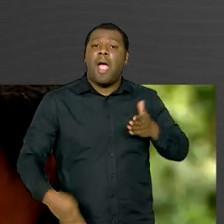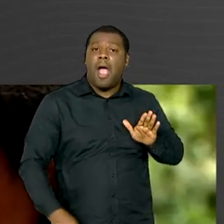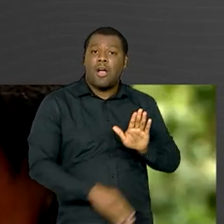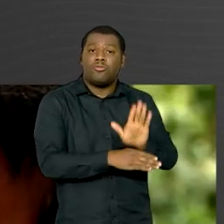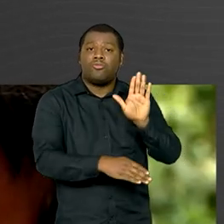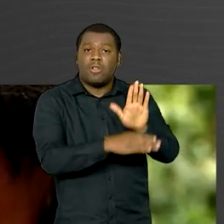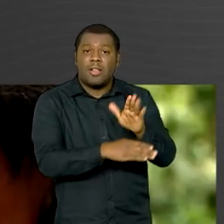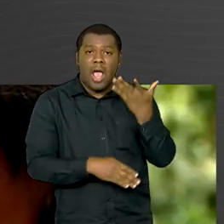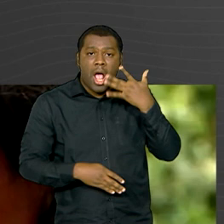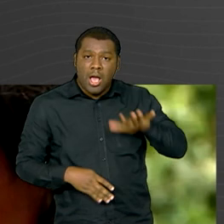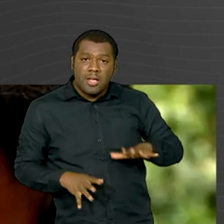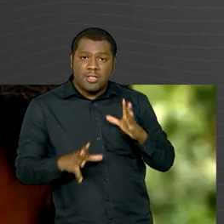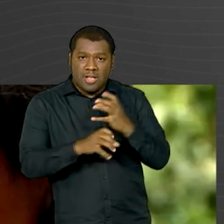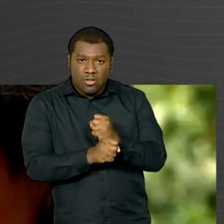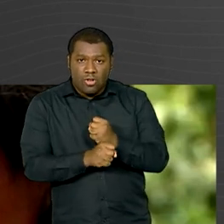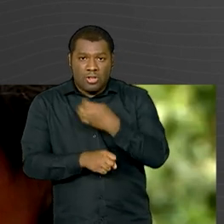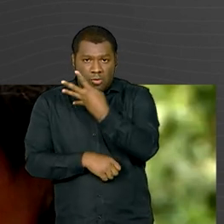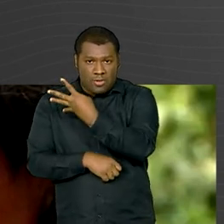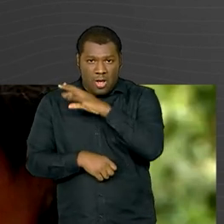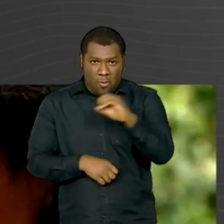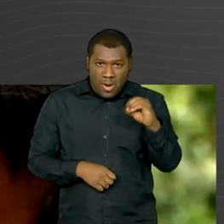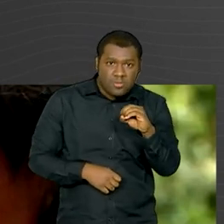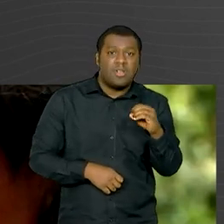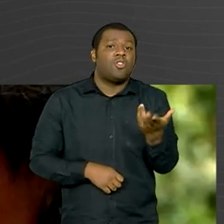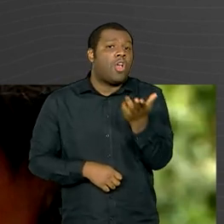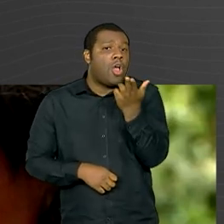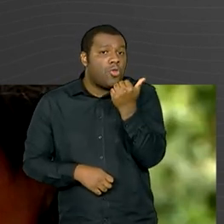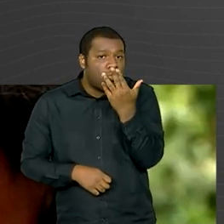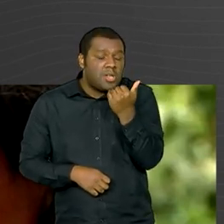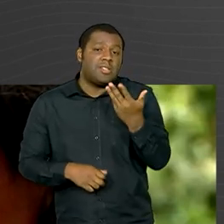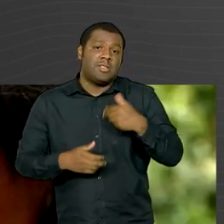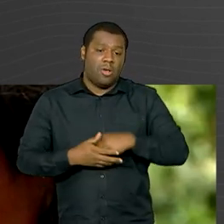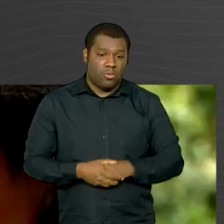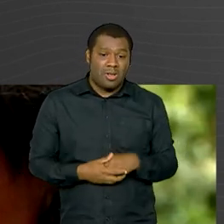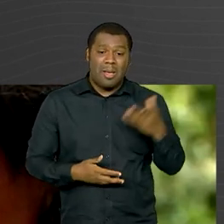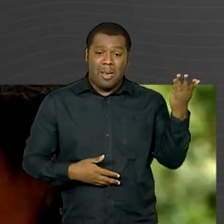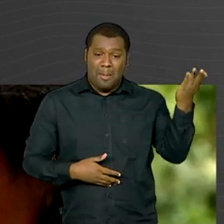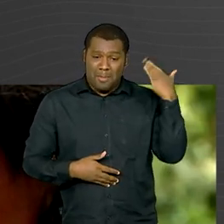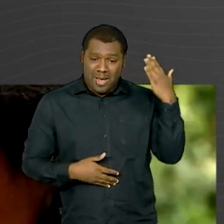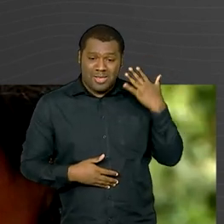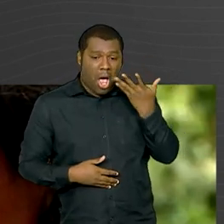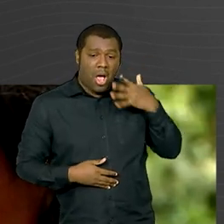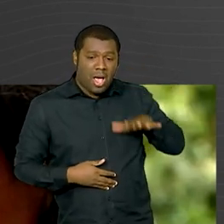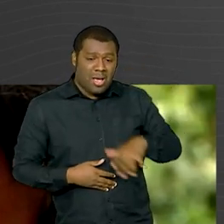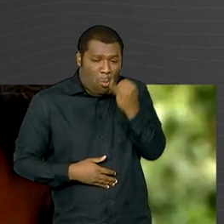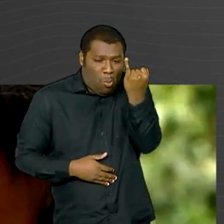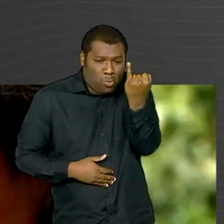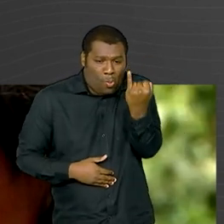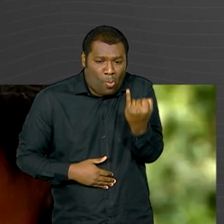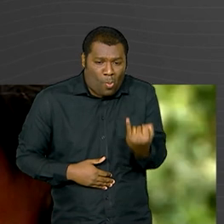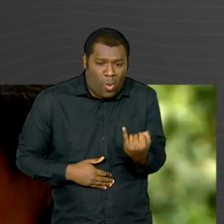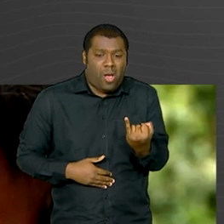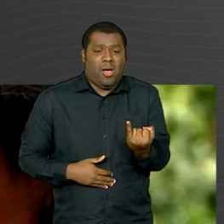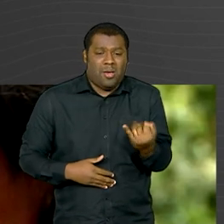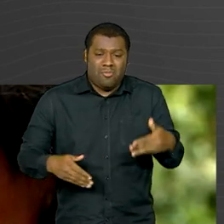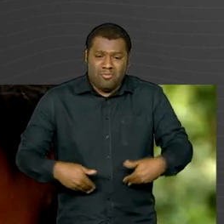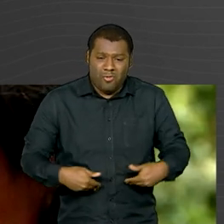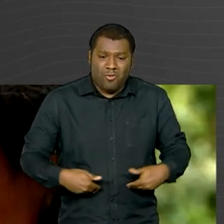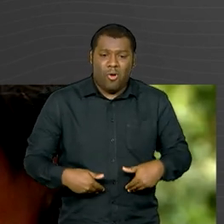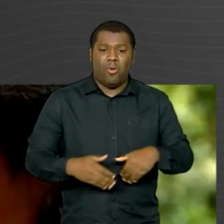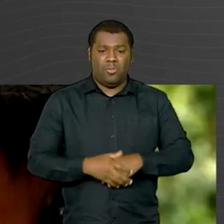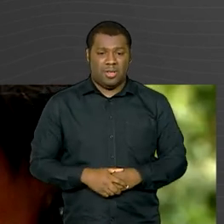400 crianças que estavam com um quadro de desnutrição grave ou moderada, a realização de